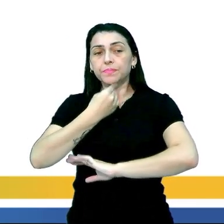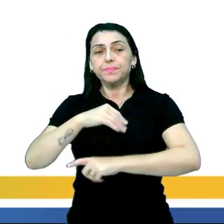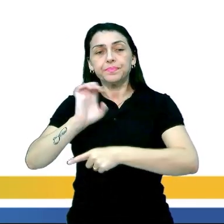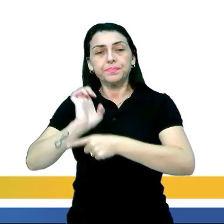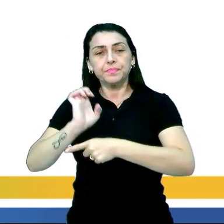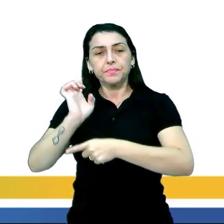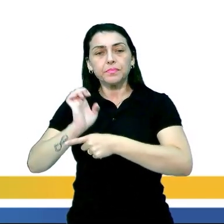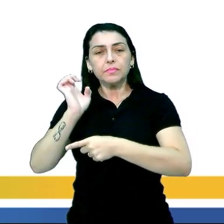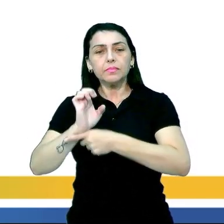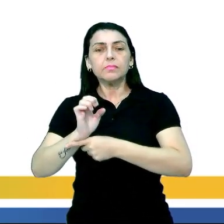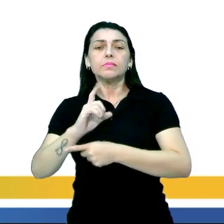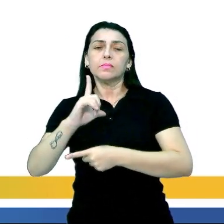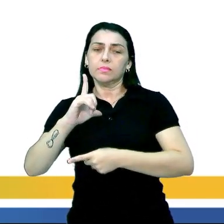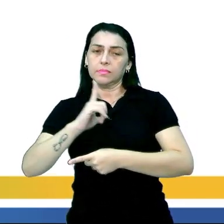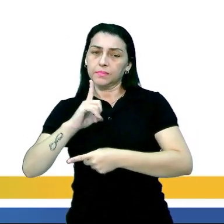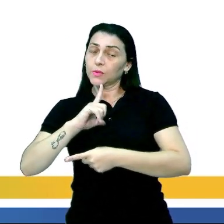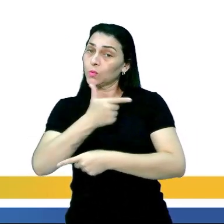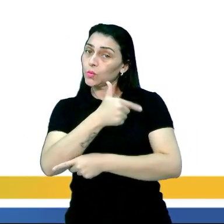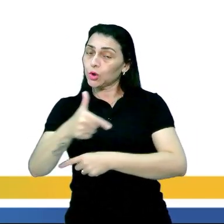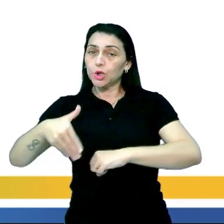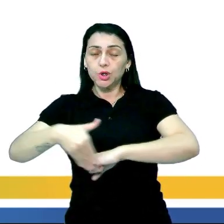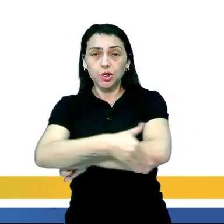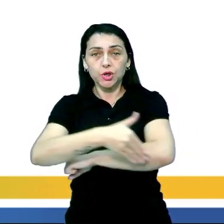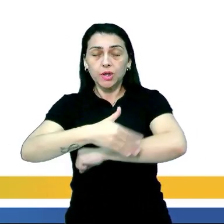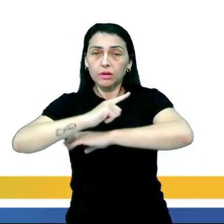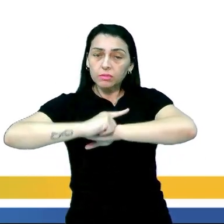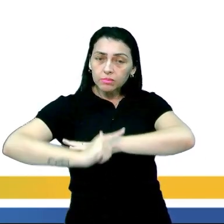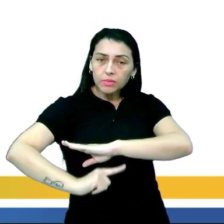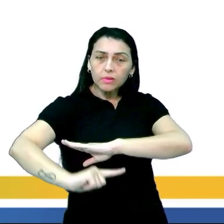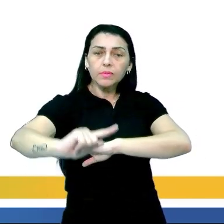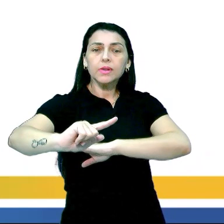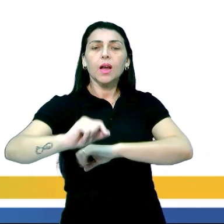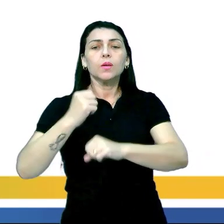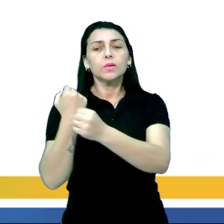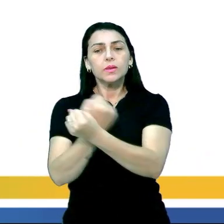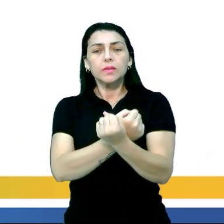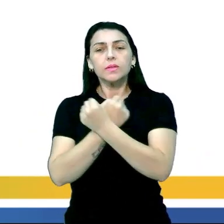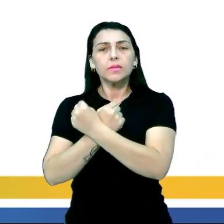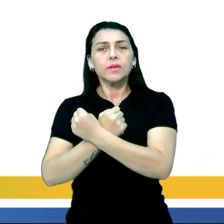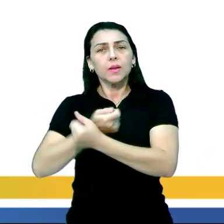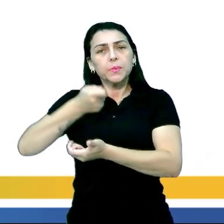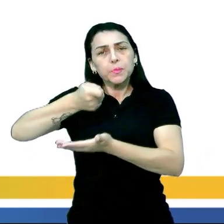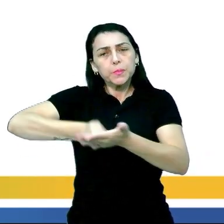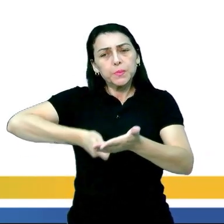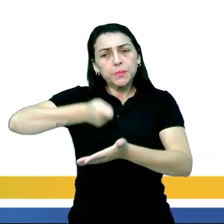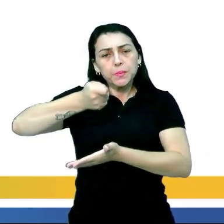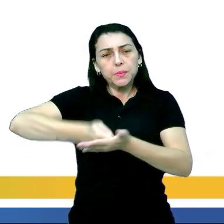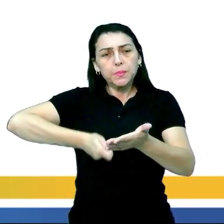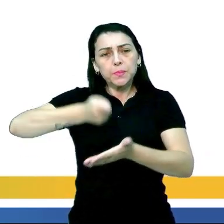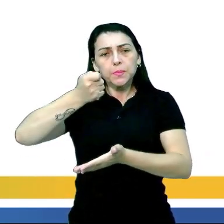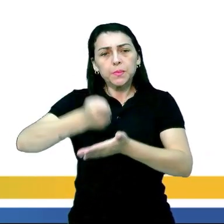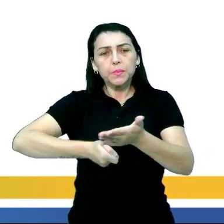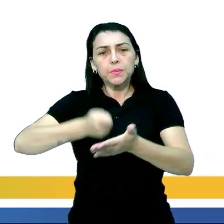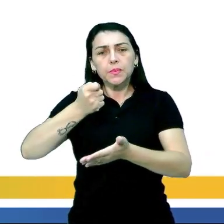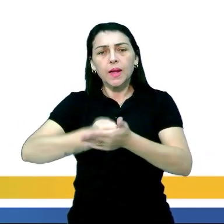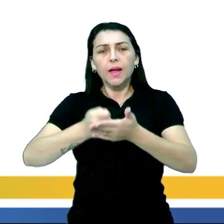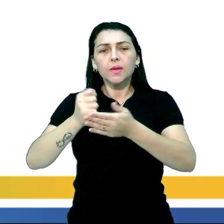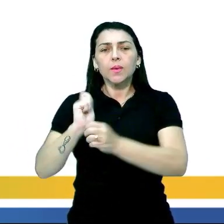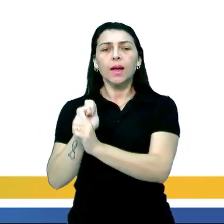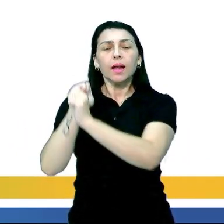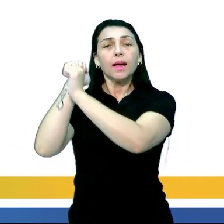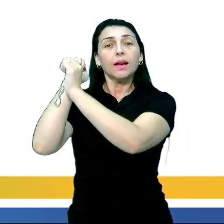E letra E. Como não havia estradas pavimentadas, os escravizados eram